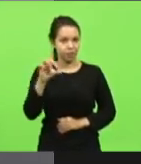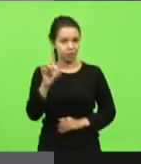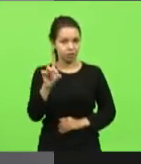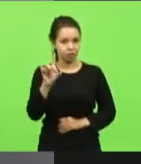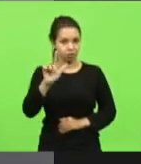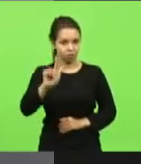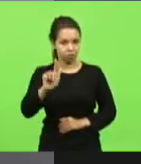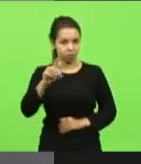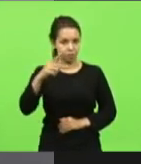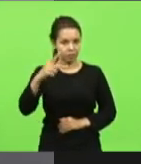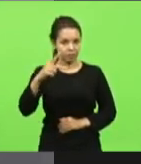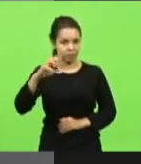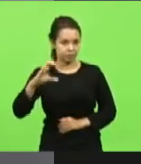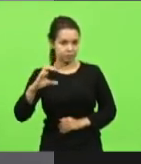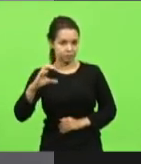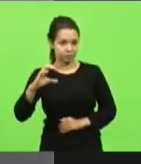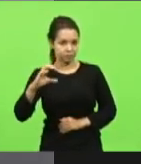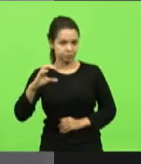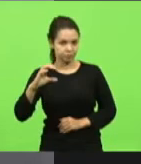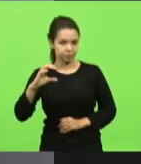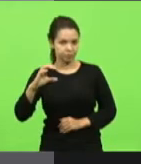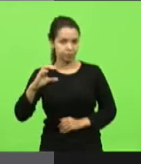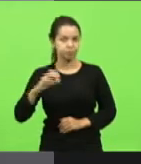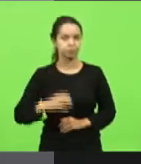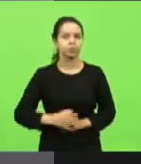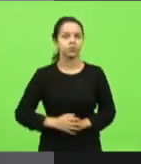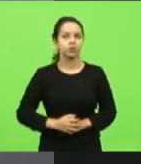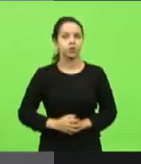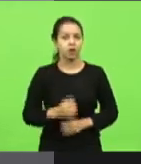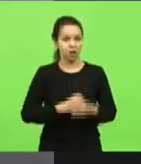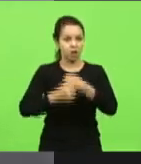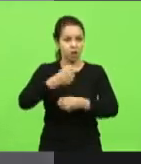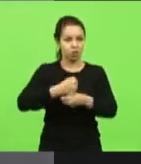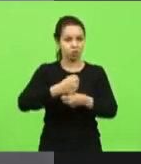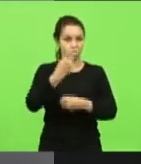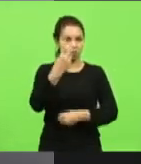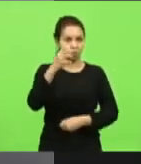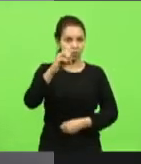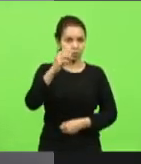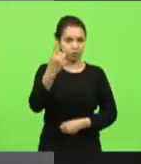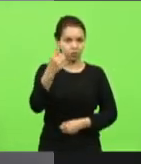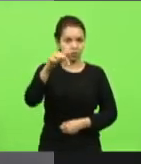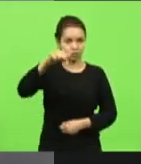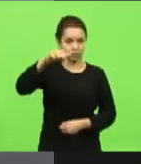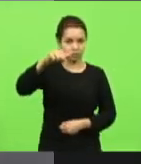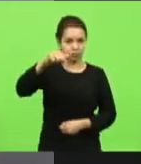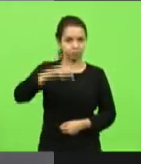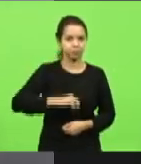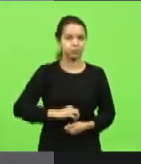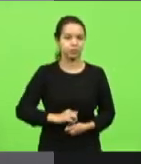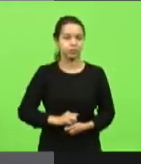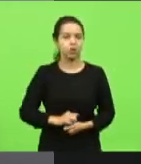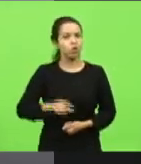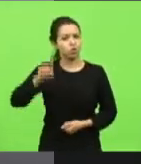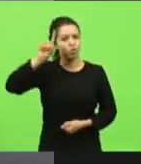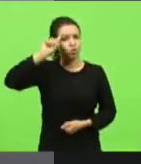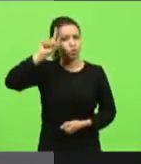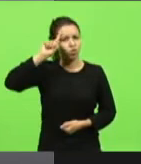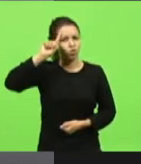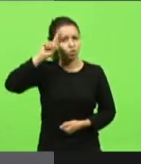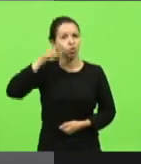a Candepol em 2017 e todos os dias a gente recebe